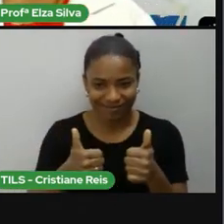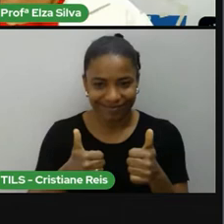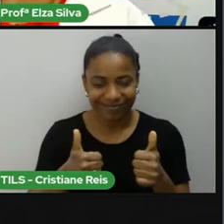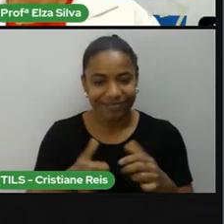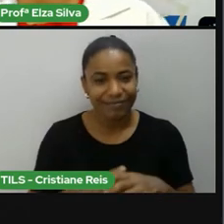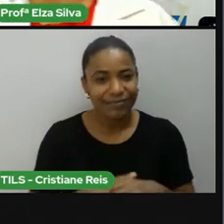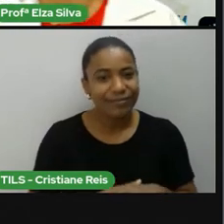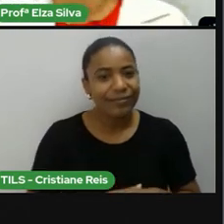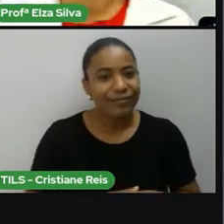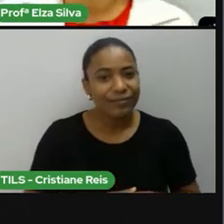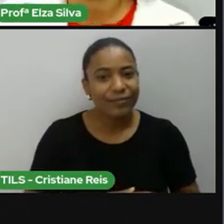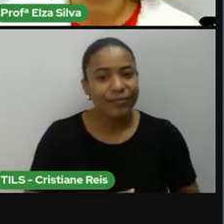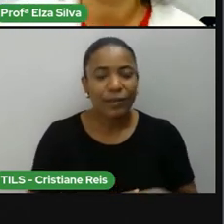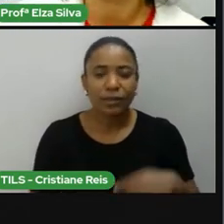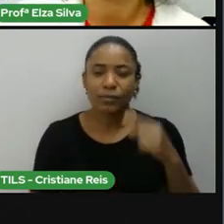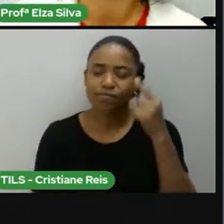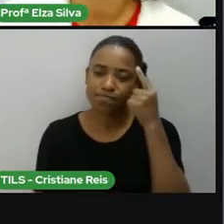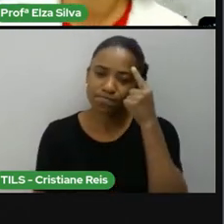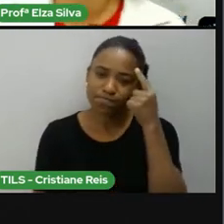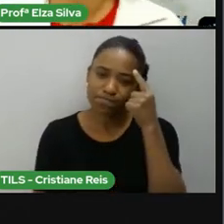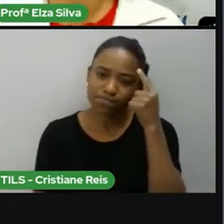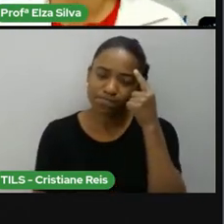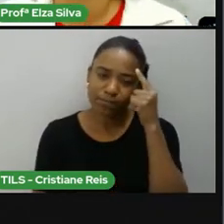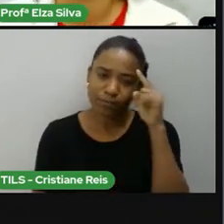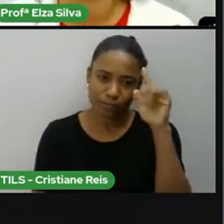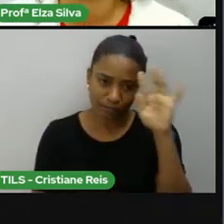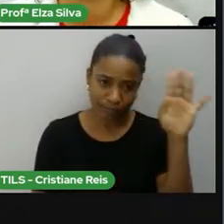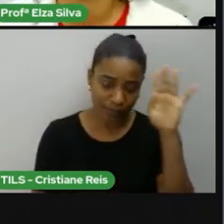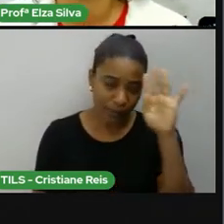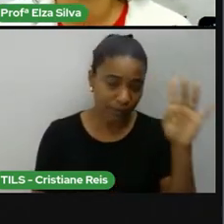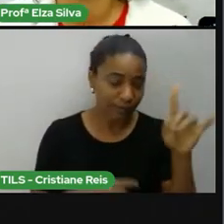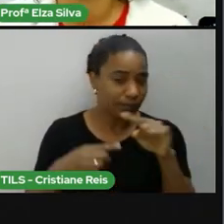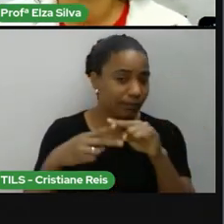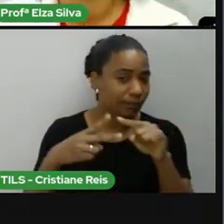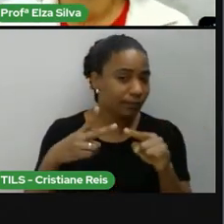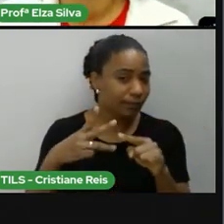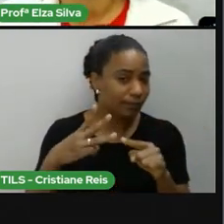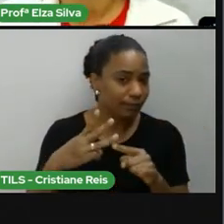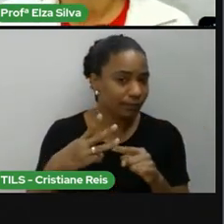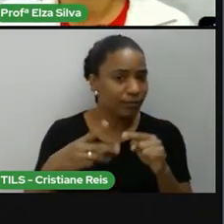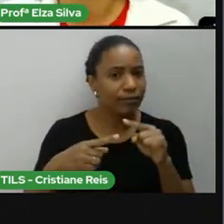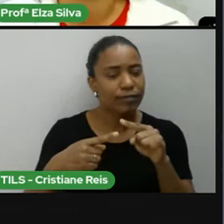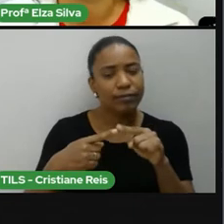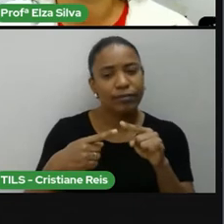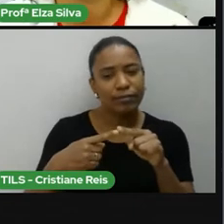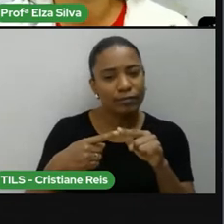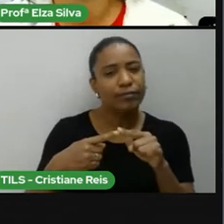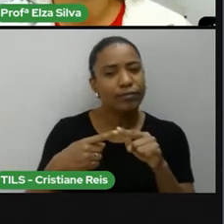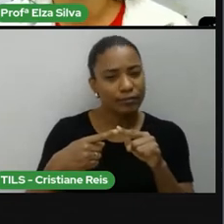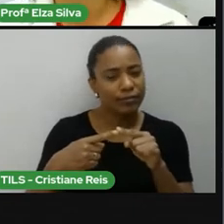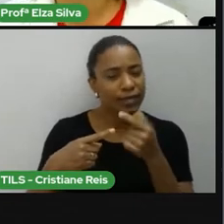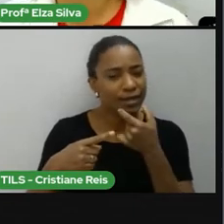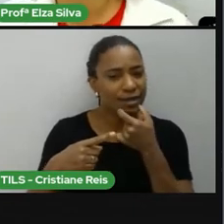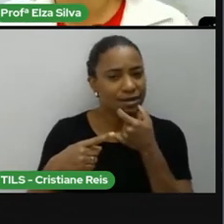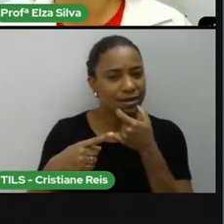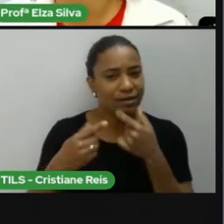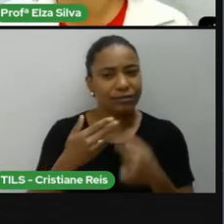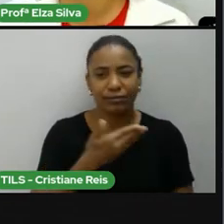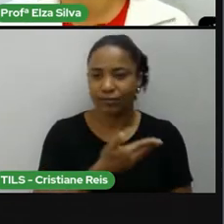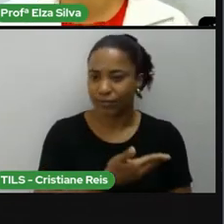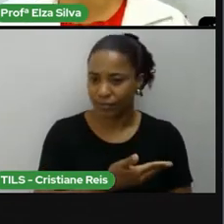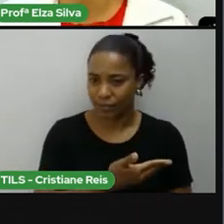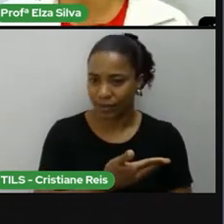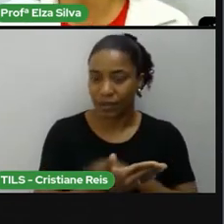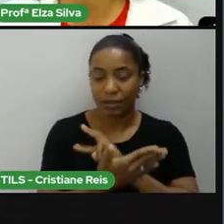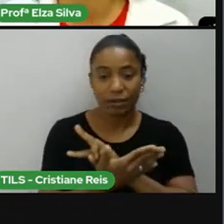Vamos primeiro pensar sobre estas perguntas. What is beauty? O que é beleza?